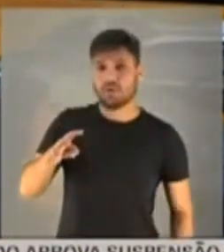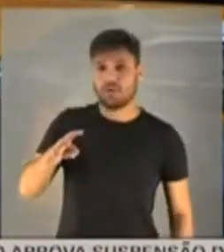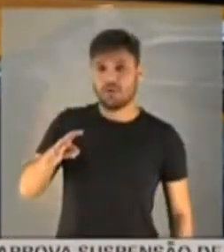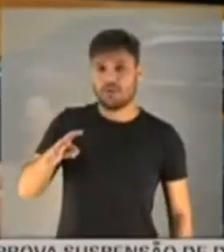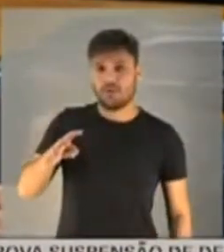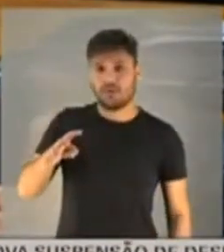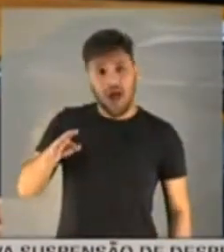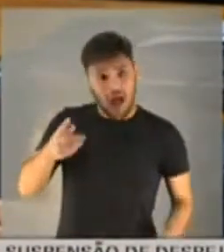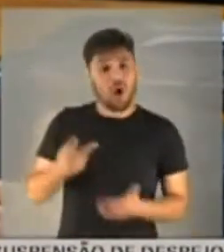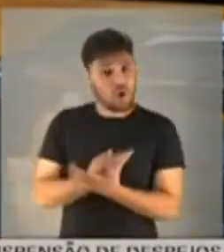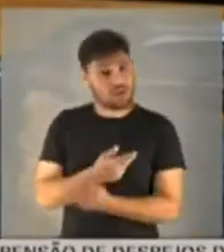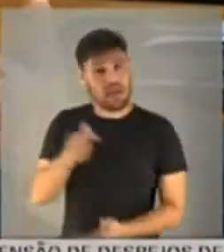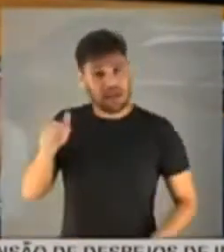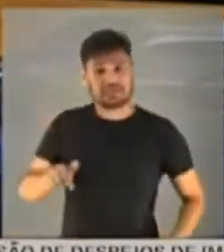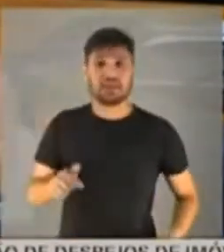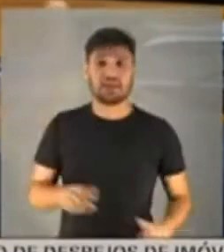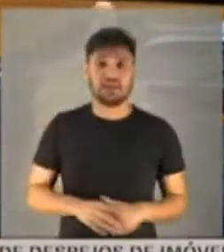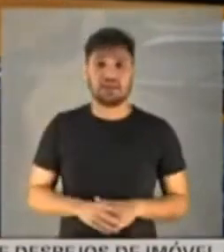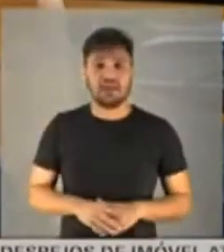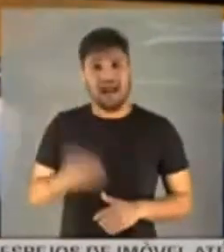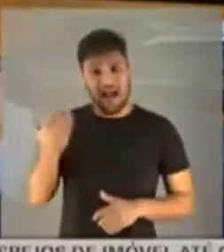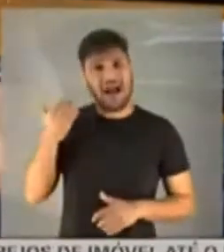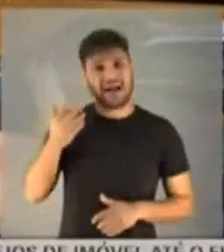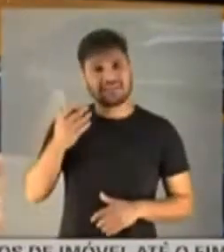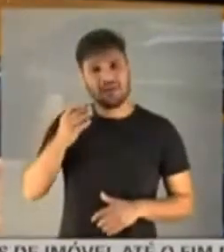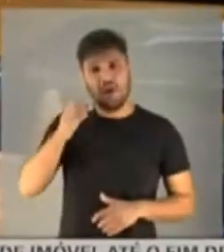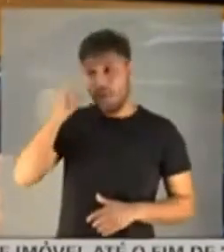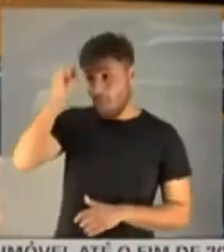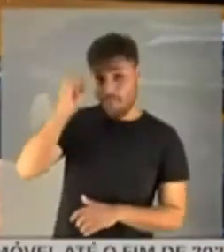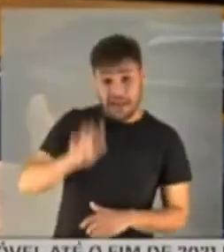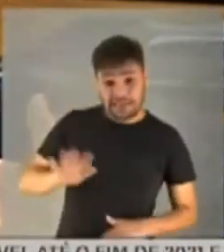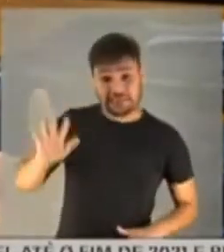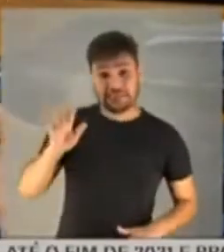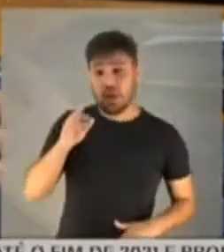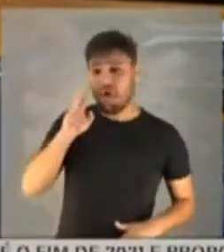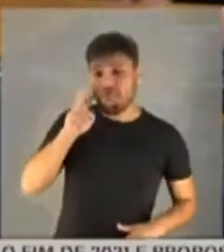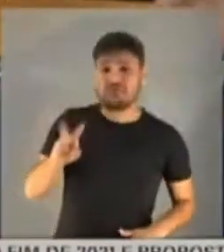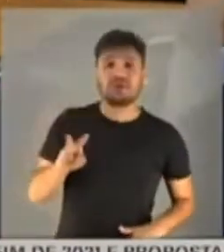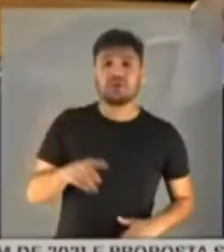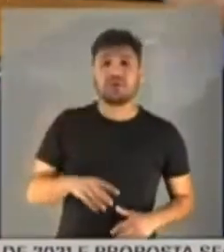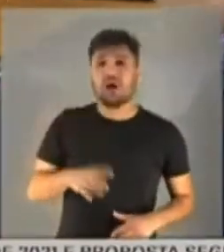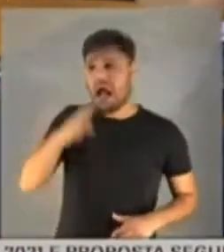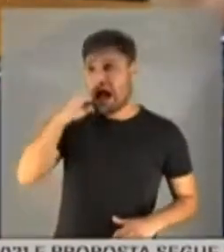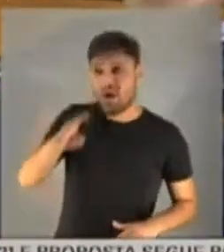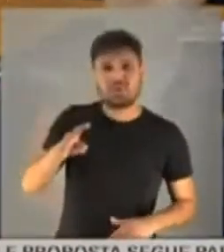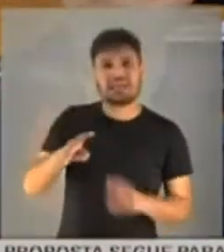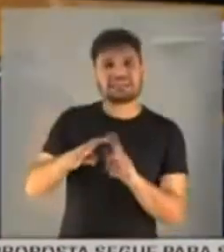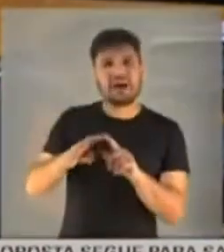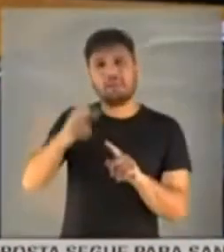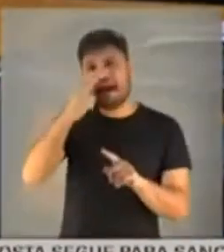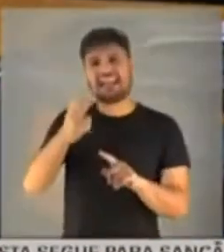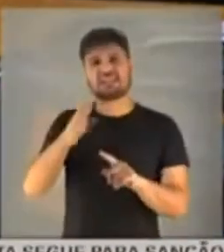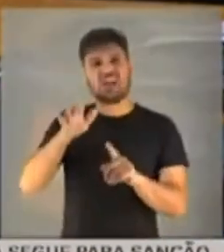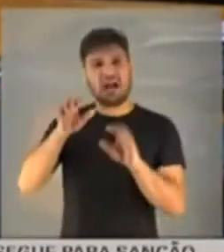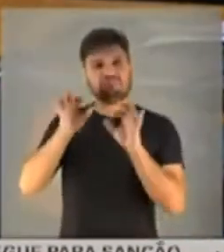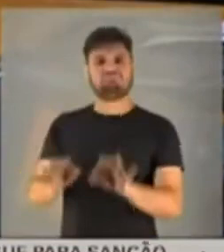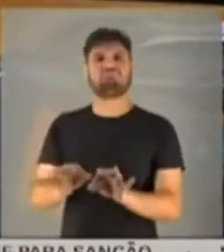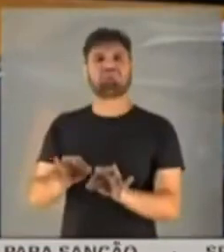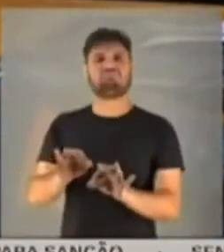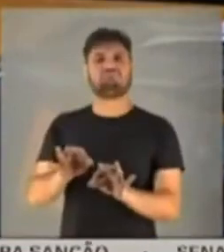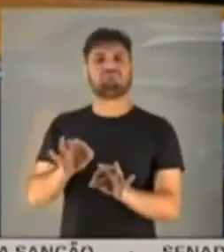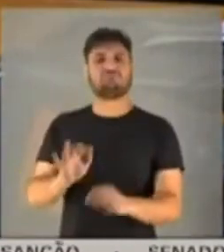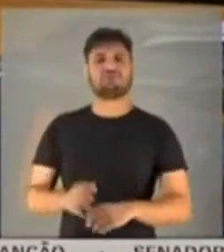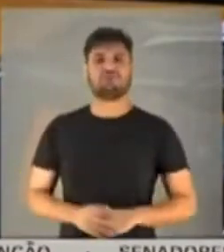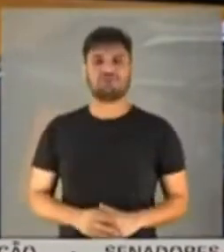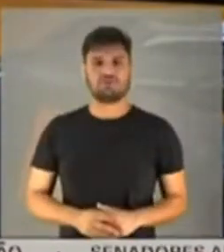estão acontecendo aqui, ouvimos agora pouco, o Brasil inteiro ouviu, como se já tivesse uma sentença em